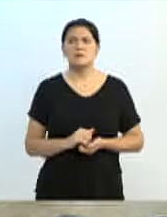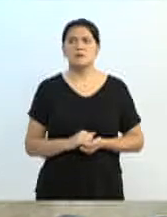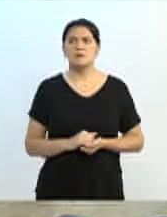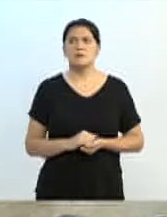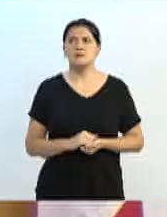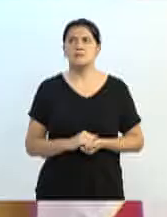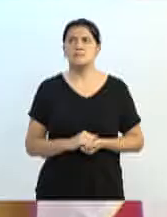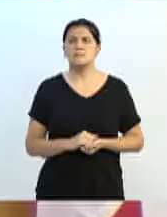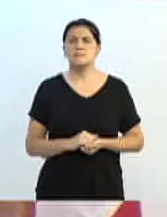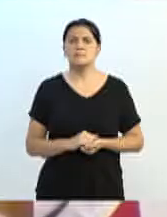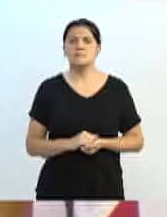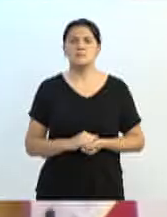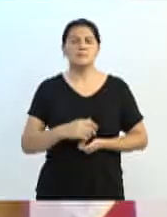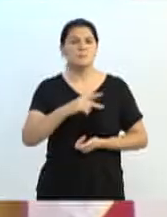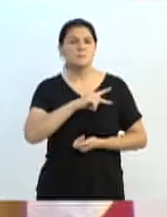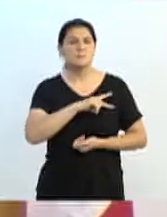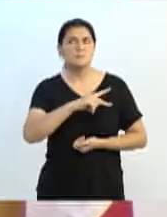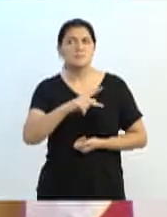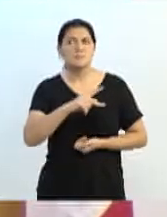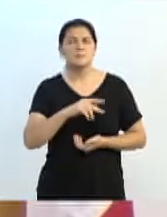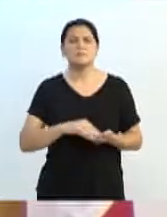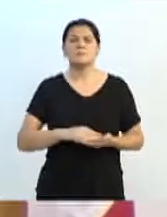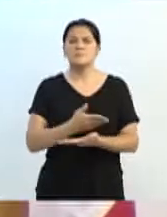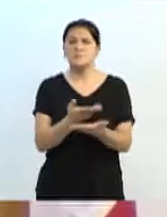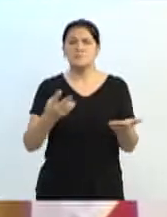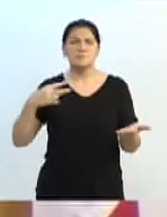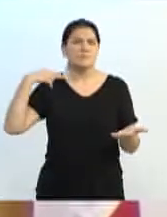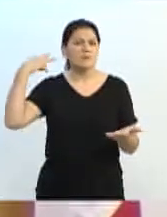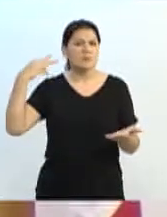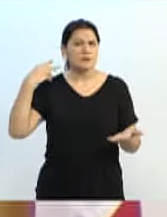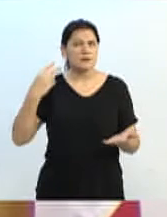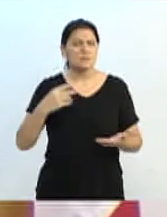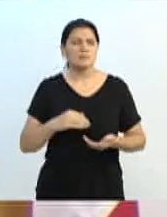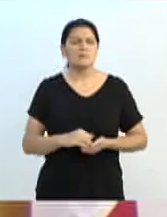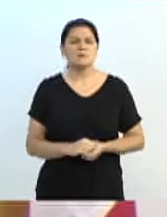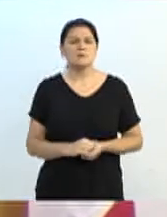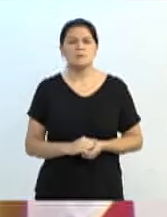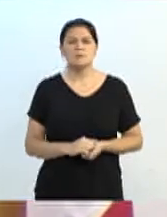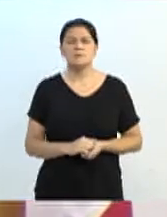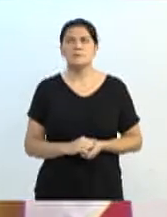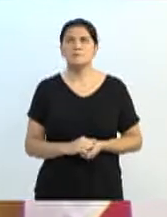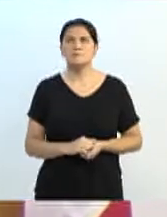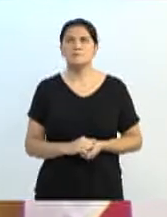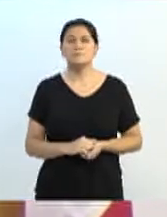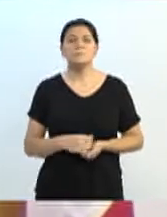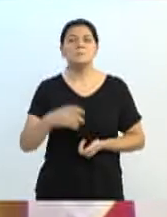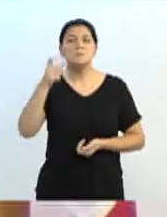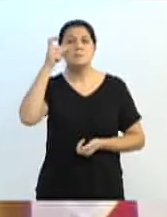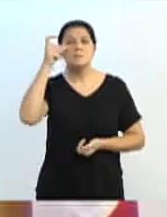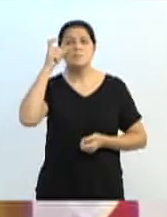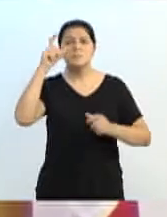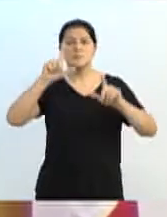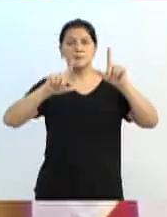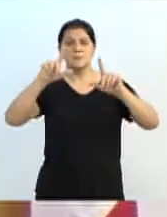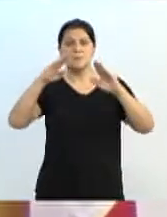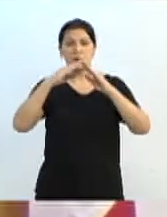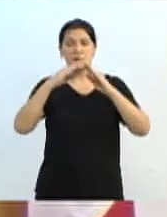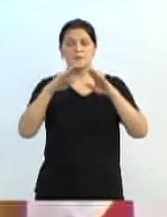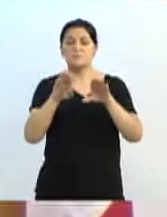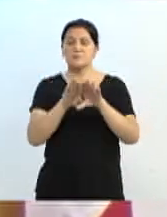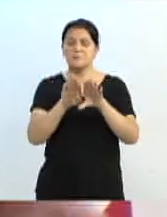Senhor presidente, demais vereadores, aqui nos assistem de casa, hoje